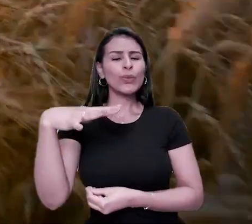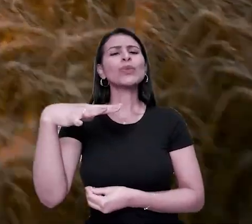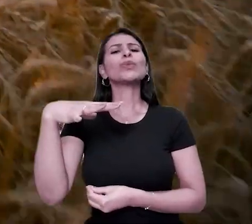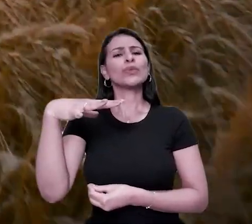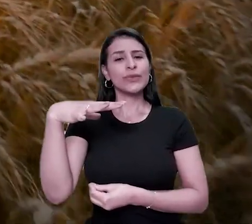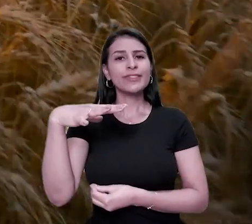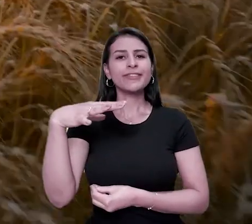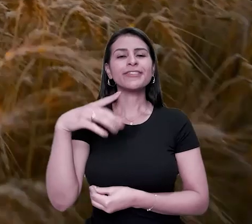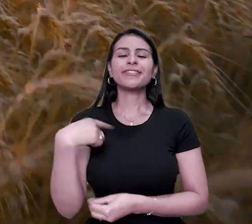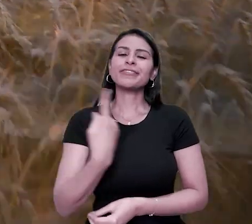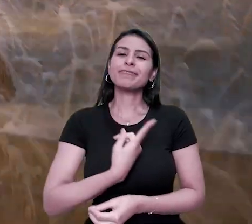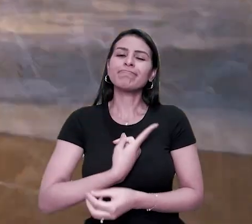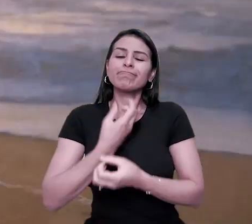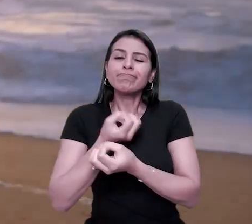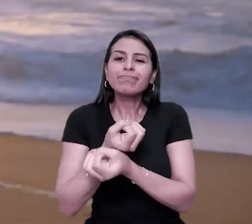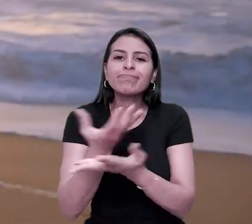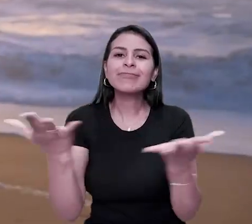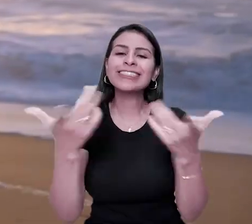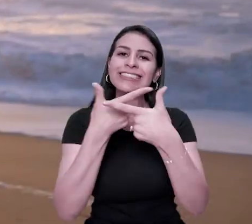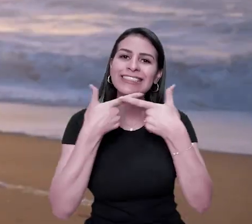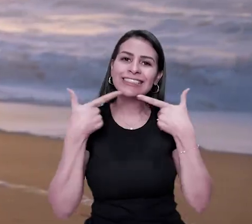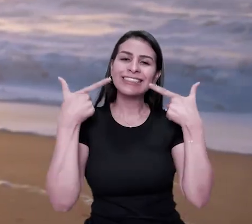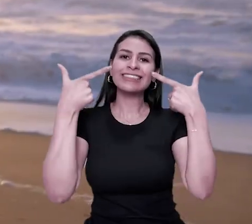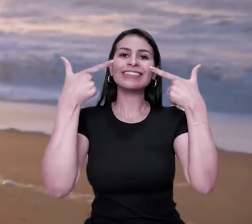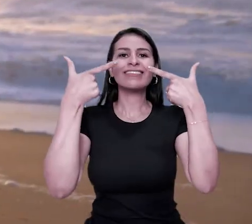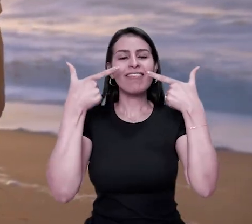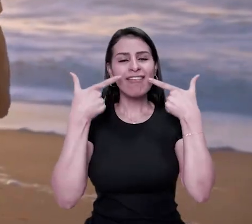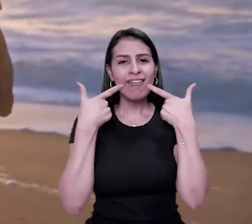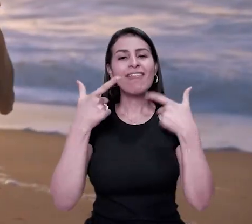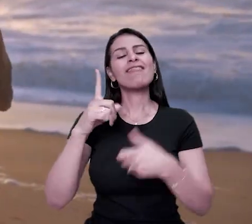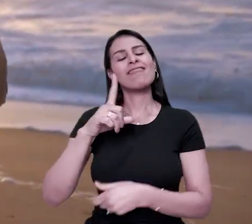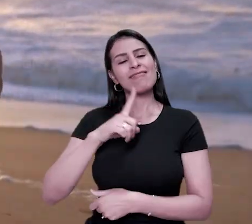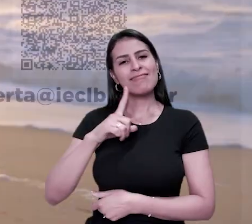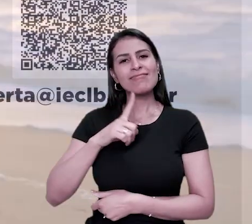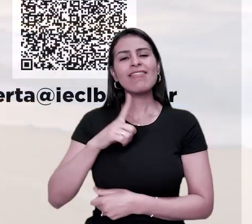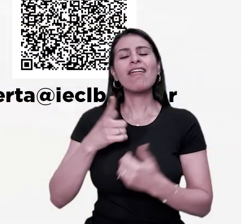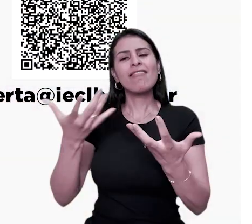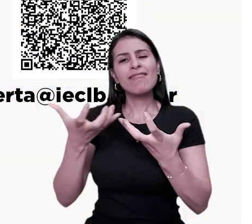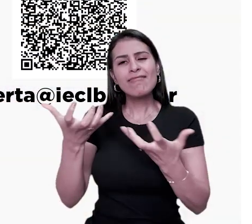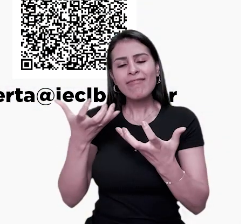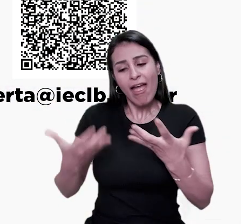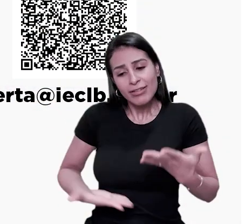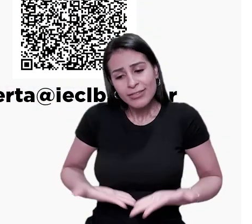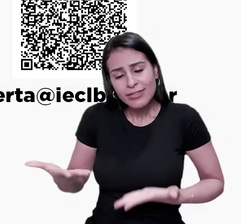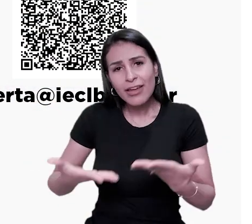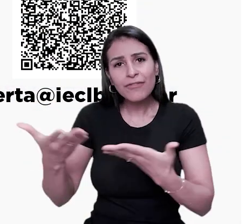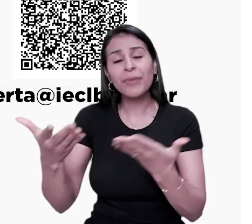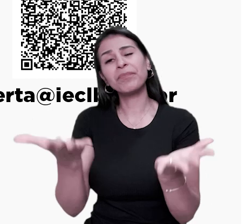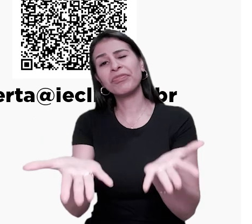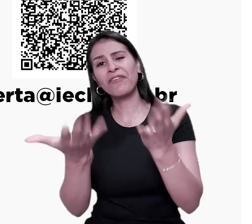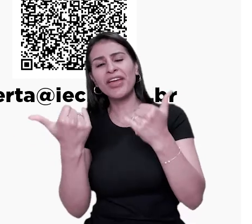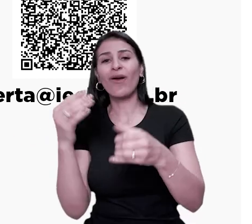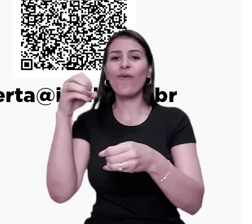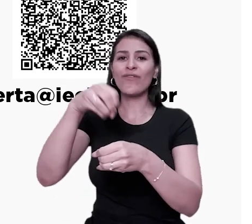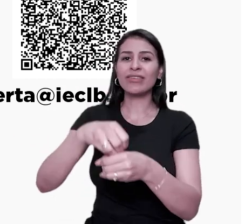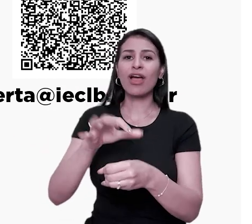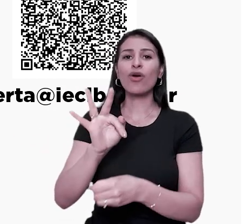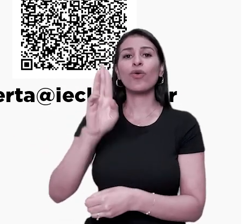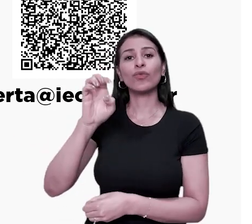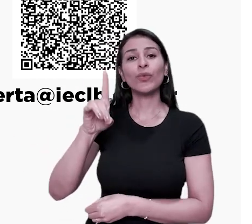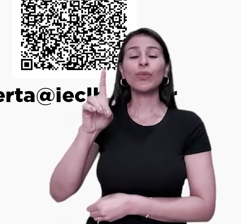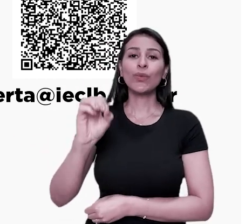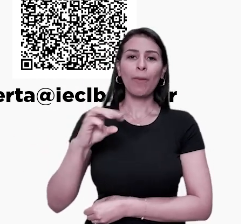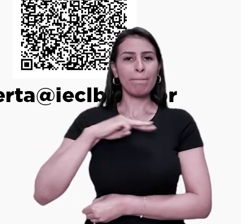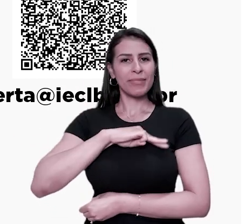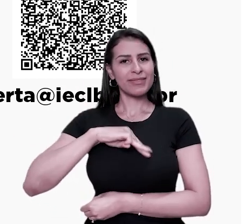o sal que faz sorrir, brilha forte a luz disposta a servir. Oferte ao Fundo de Missão no Exterior, Irmã